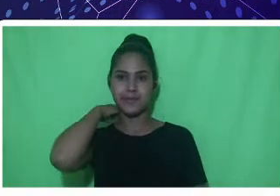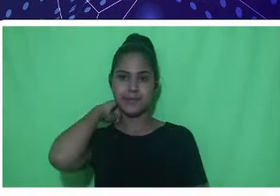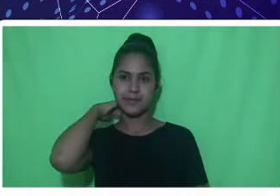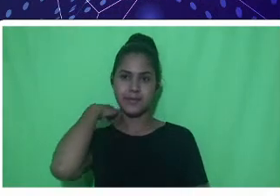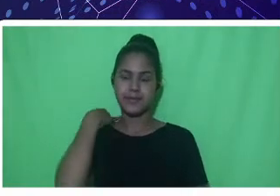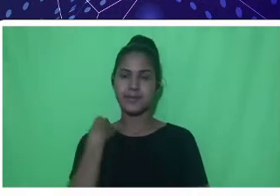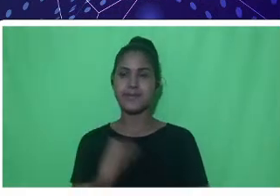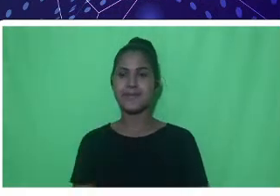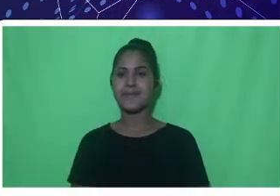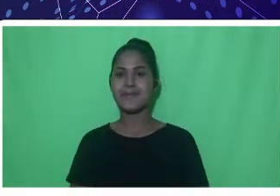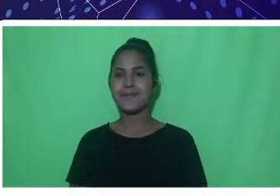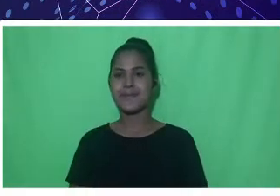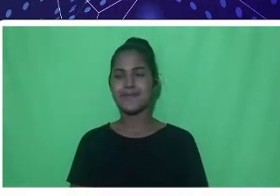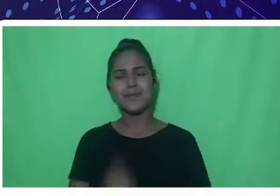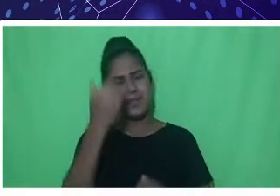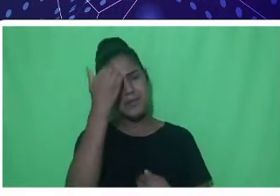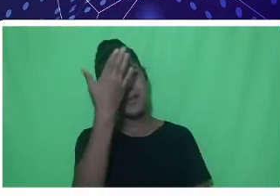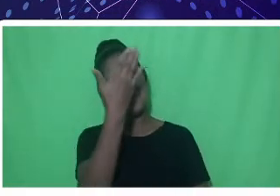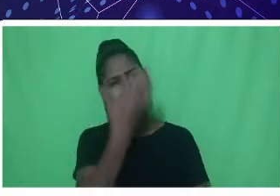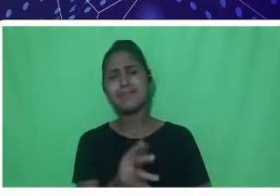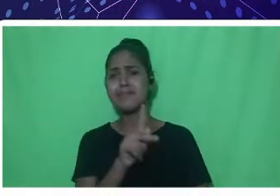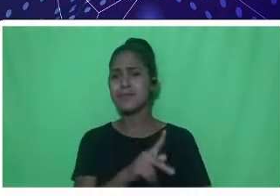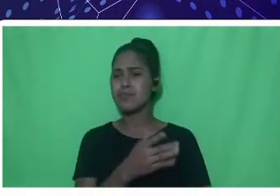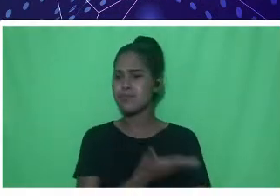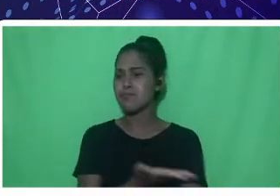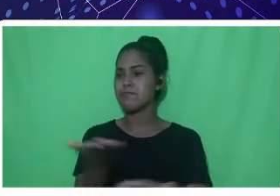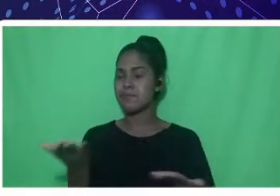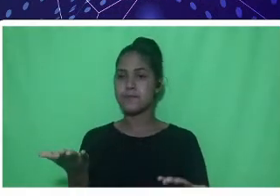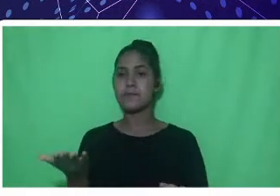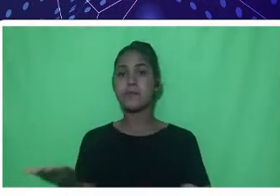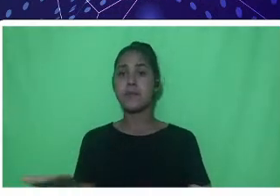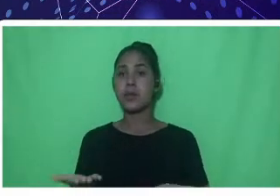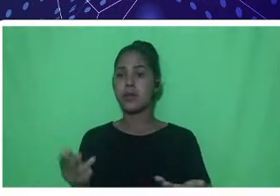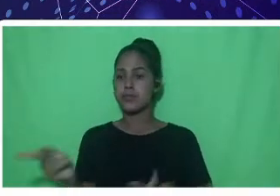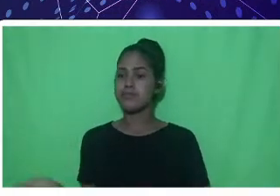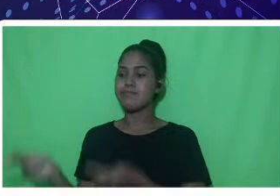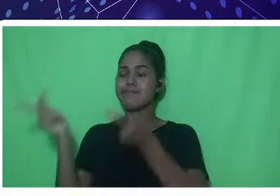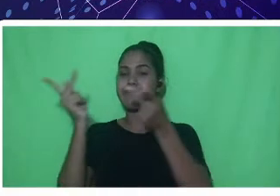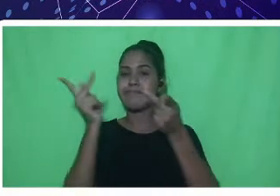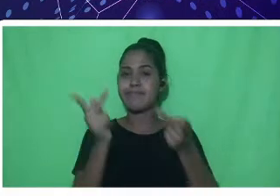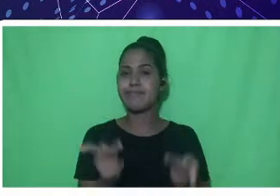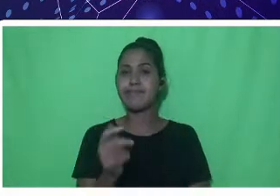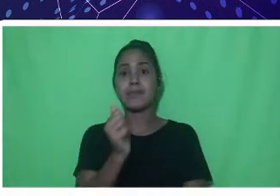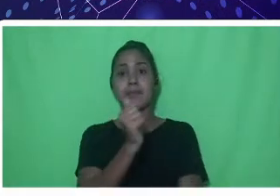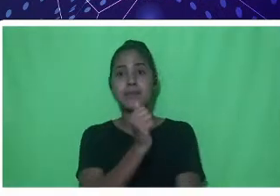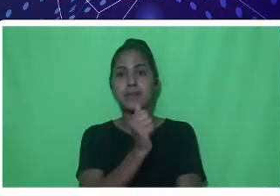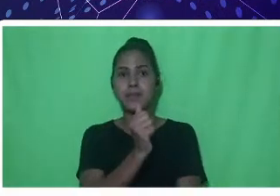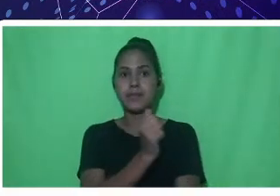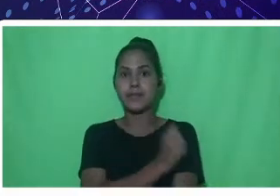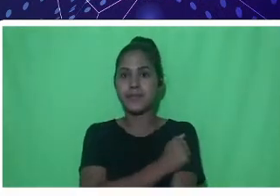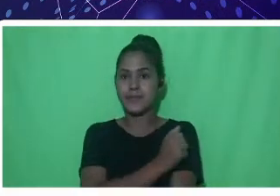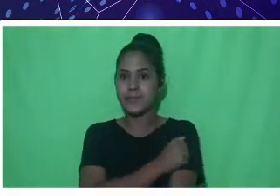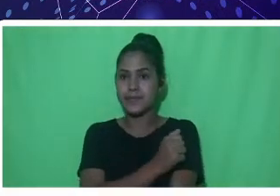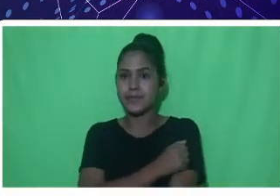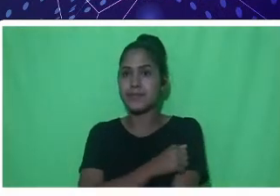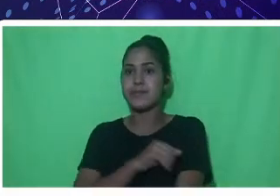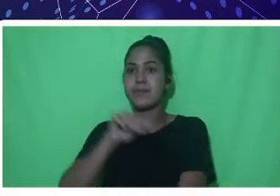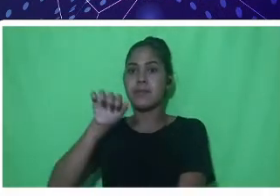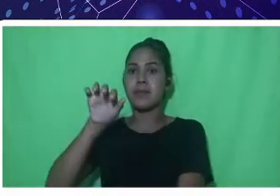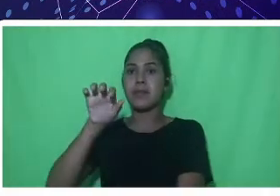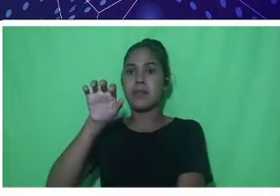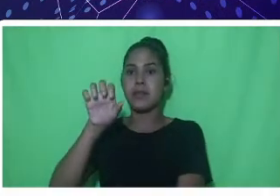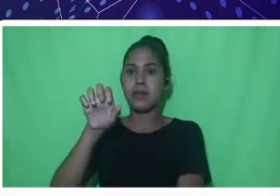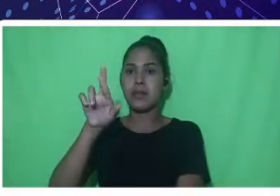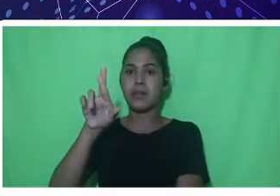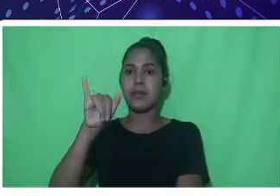Obrigado, professor. Convido a dissente de Engenharia de Pesca, Érica Eloy da Silva, para se